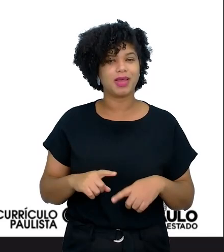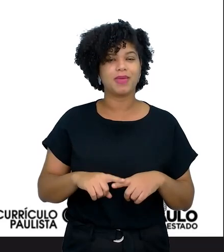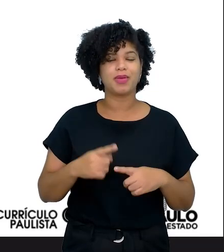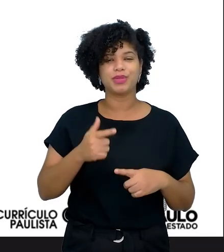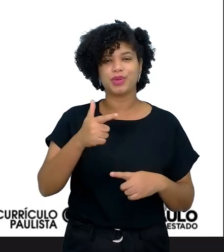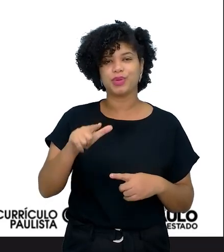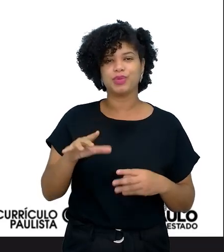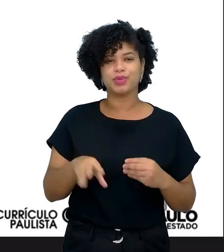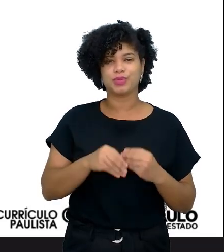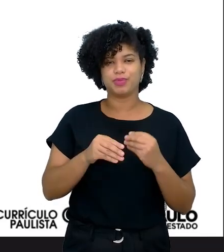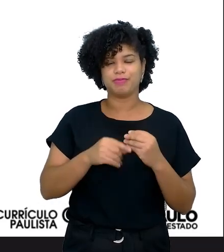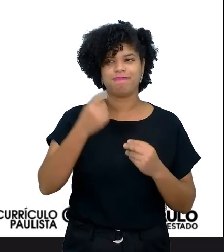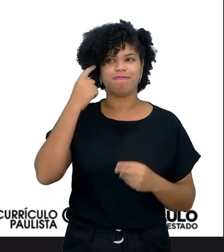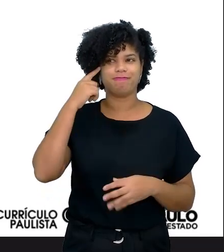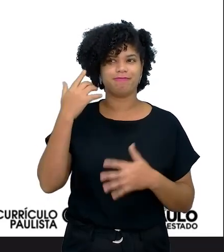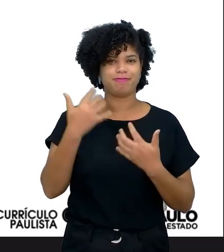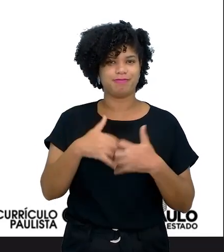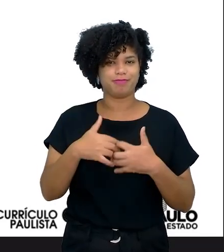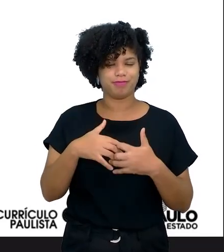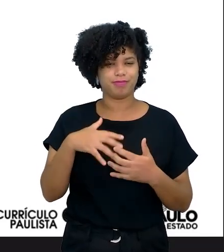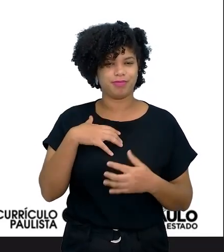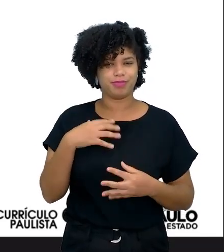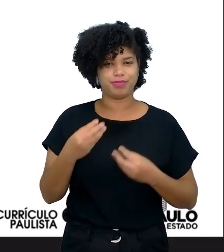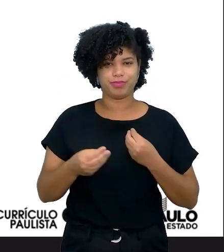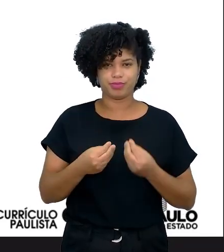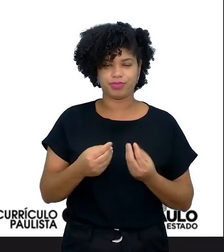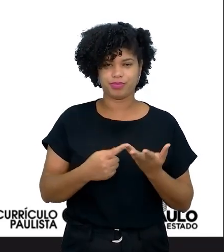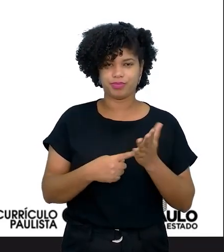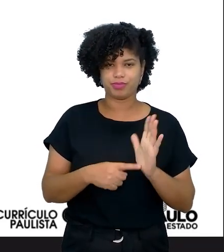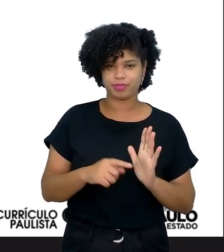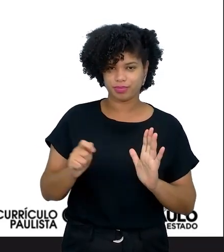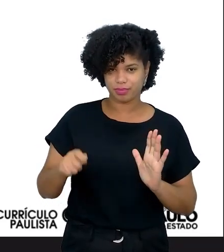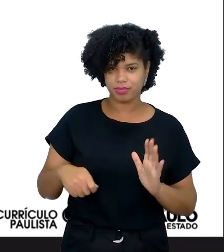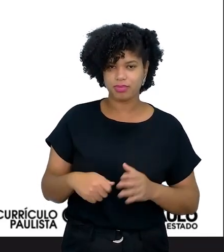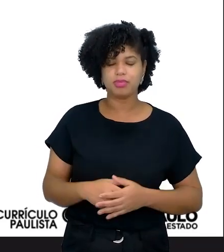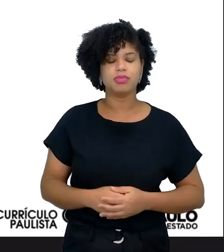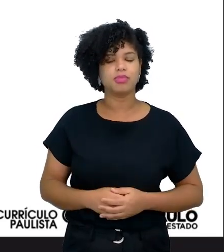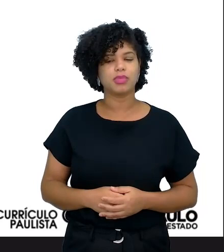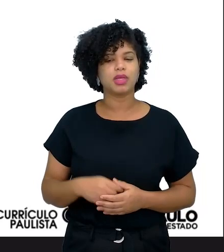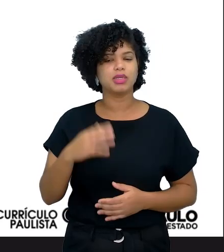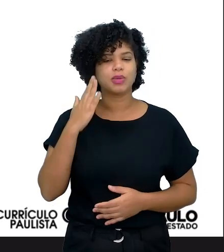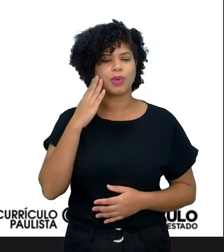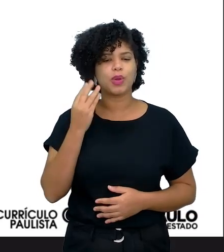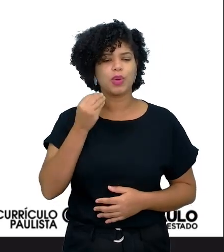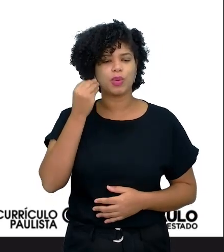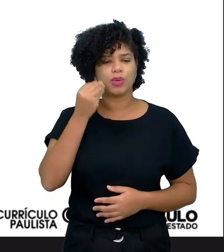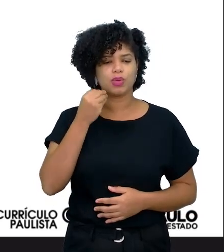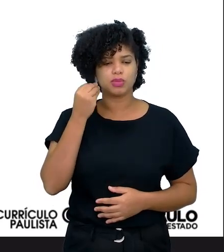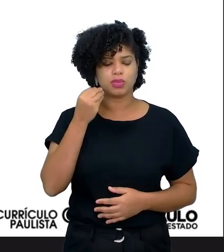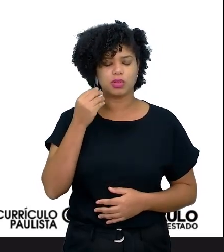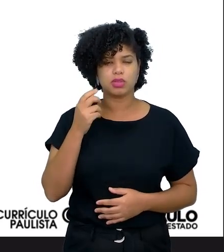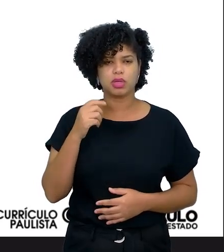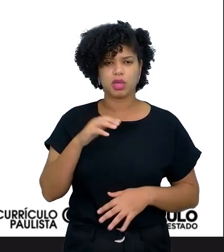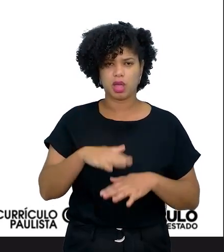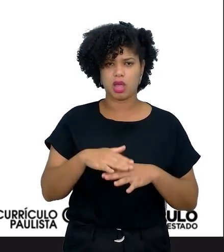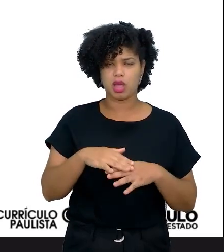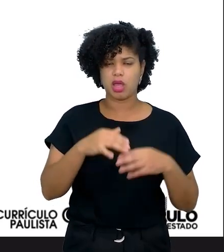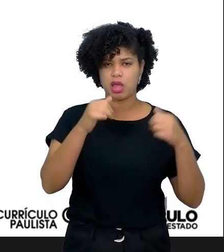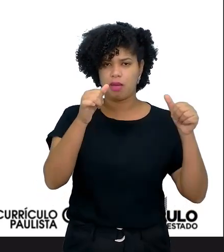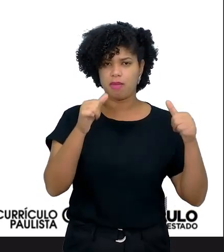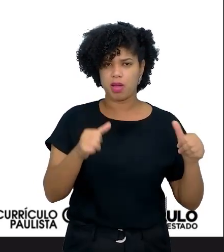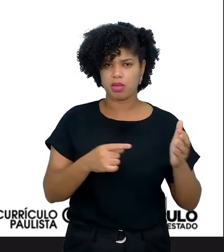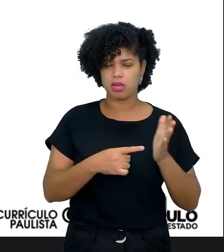ter que pensar de que forma que ele vai apresentar isso, qual esquema que ele vai usar. Vai fazer através de banners,